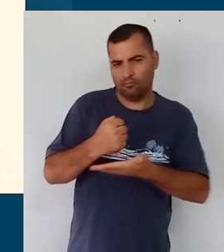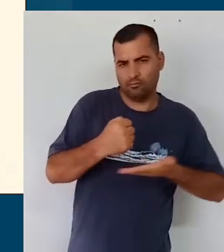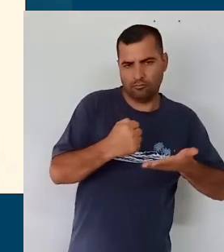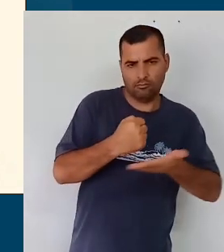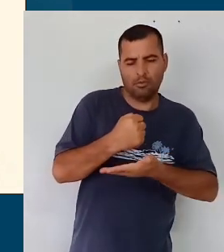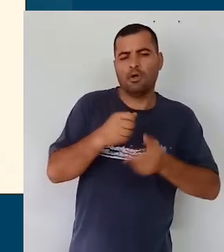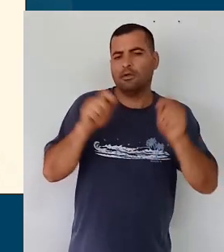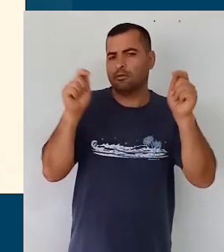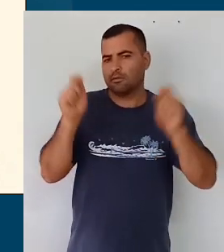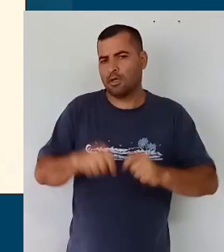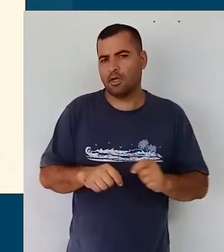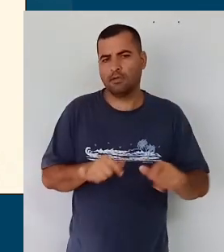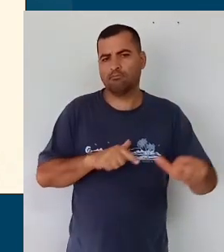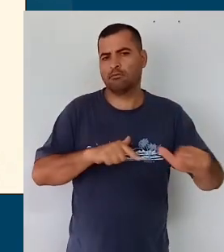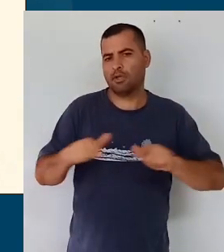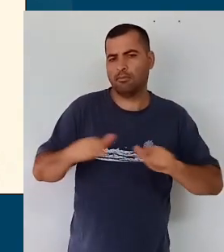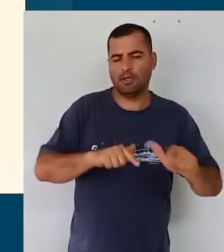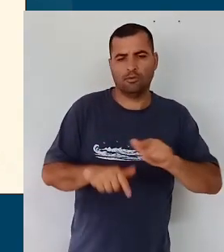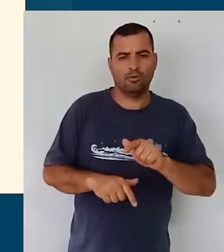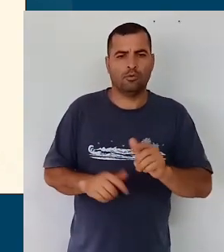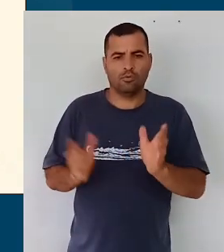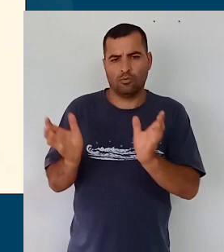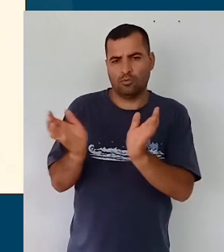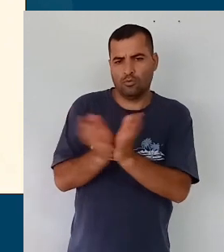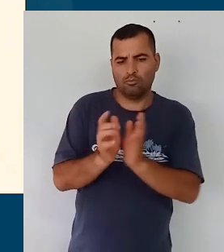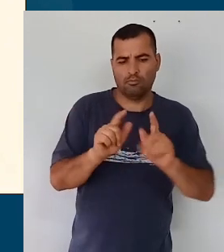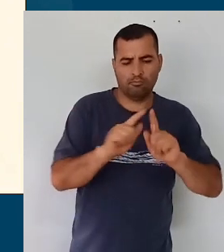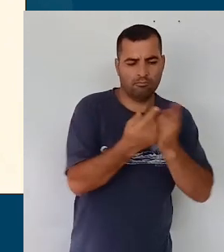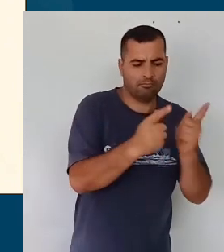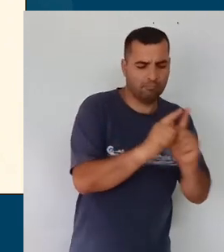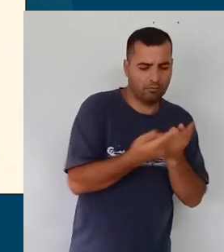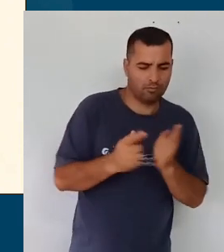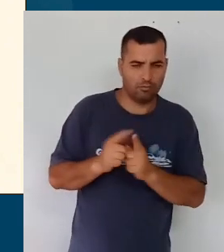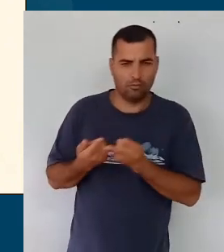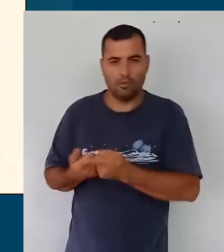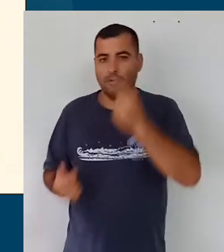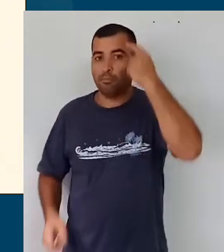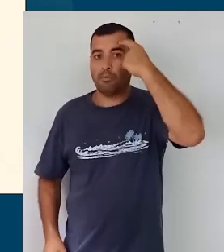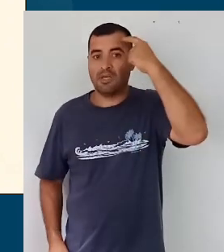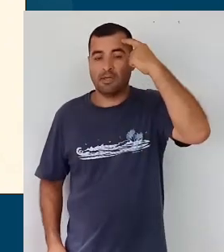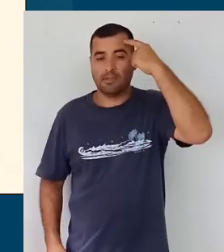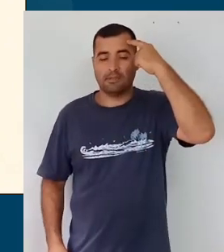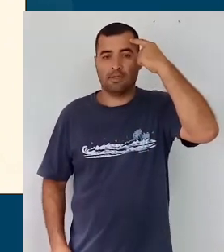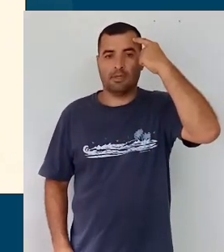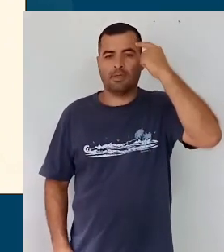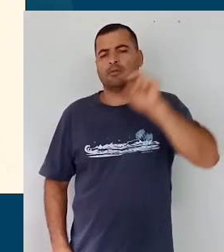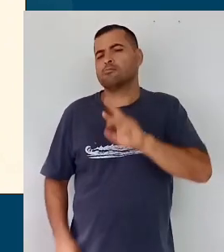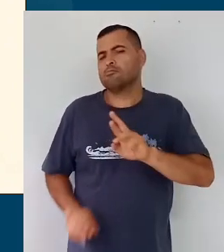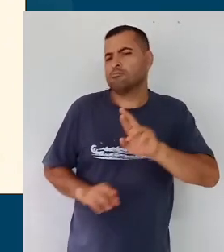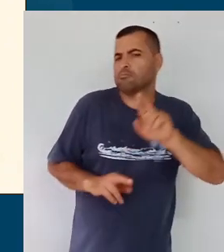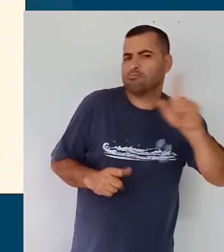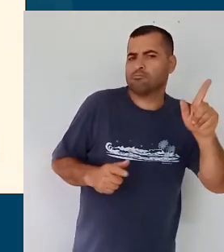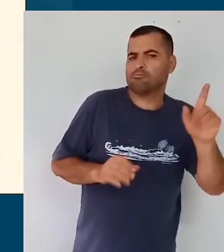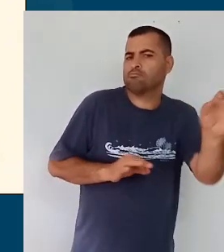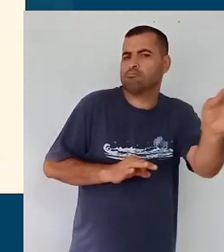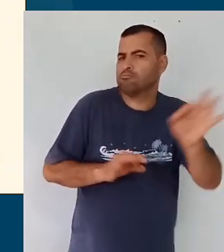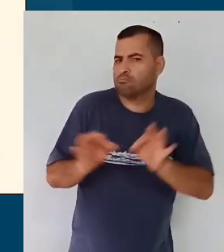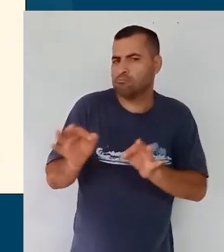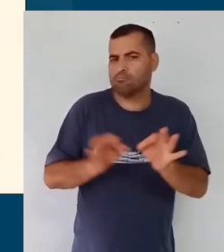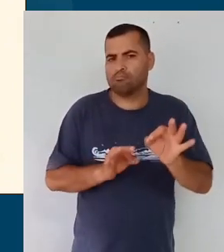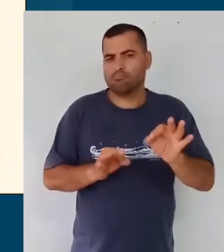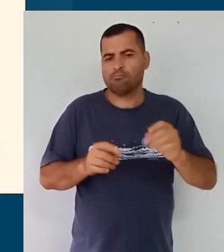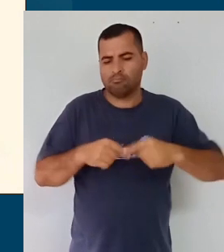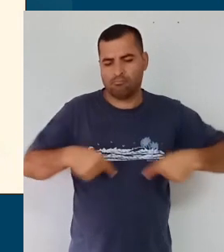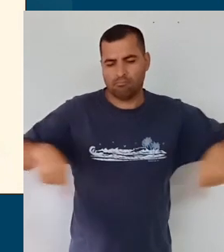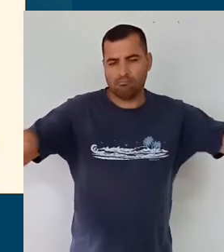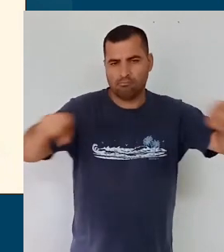possibilitar trabalhos em pequenos grupos para as crianças que possam se pensar em uma diferente organização, né, das